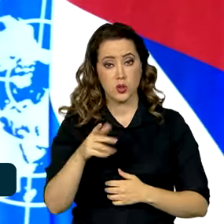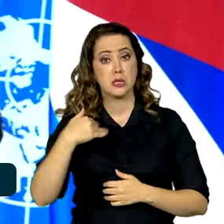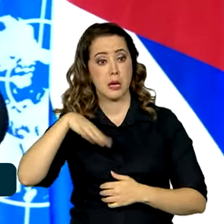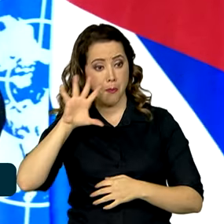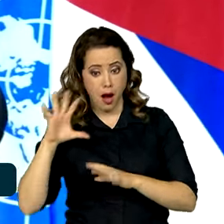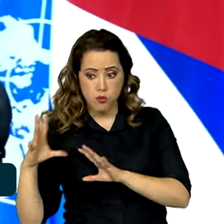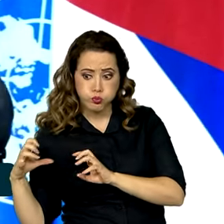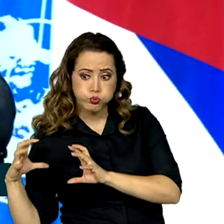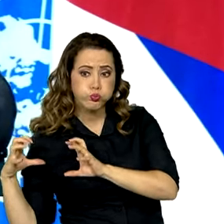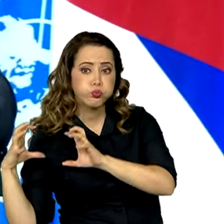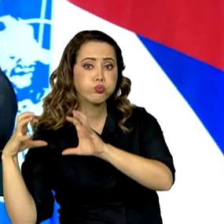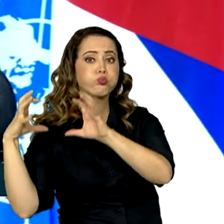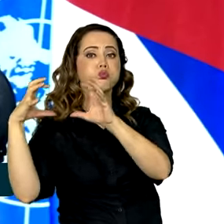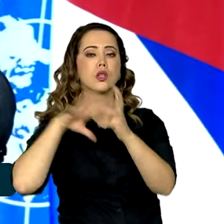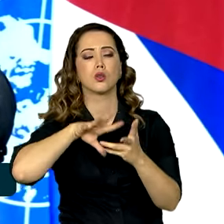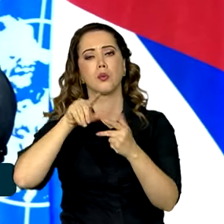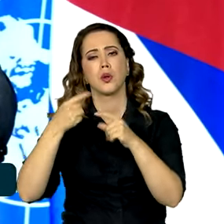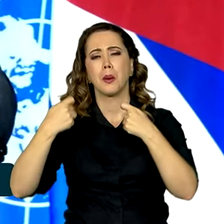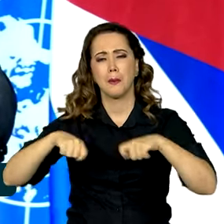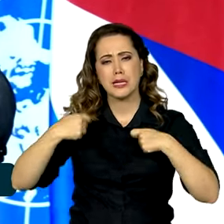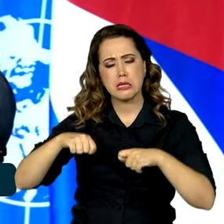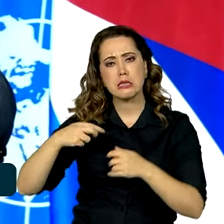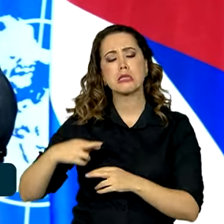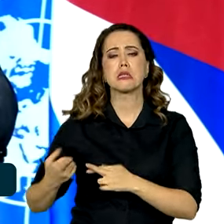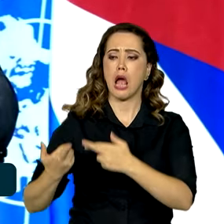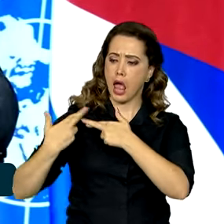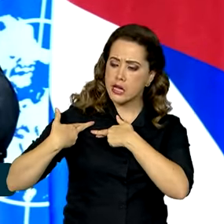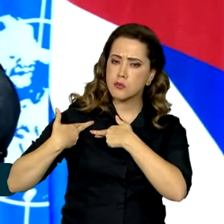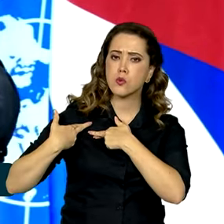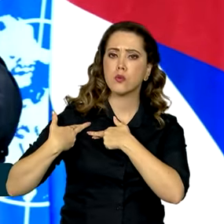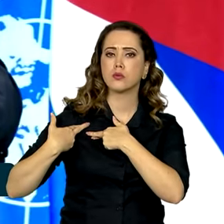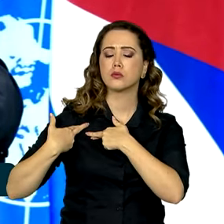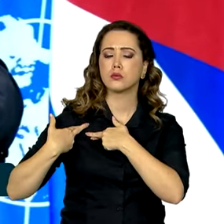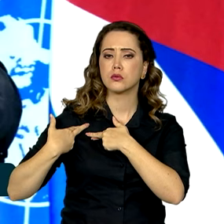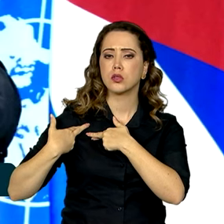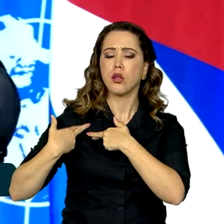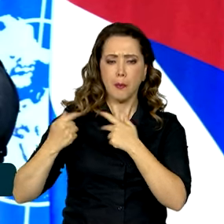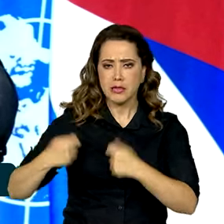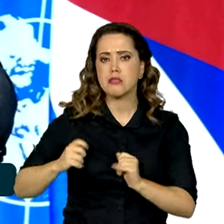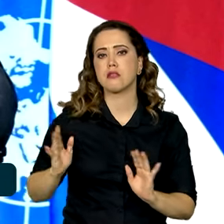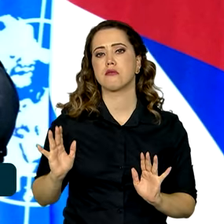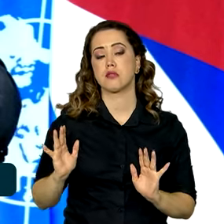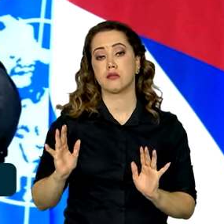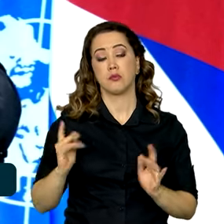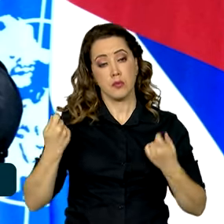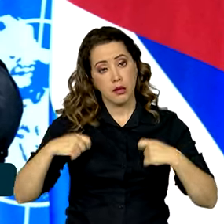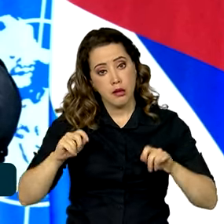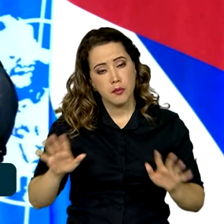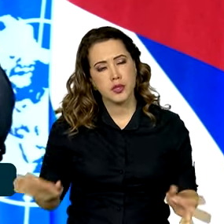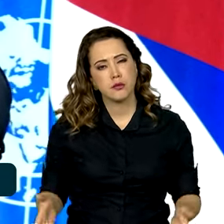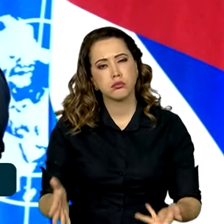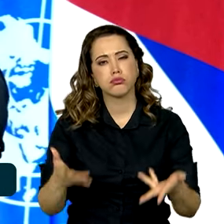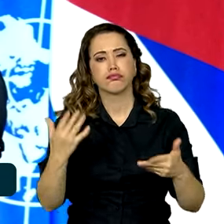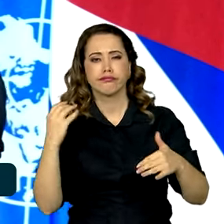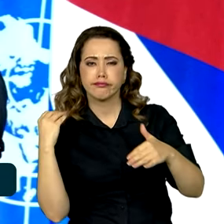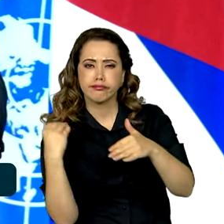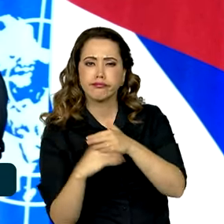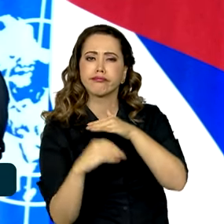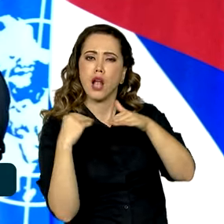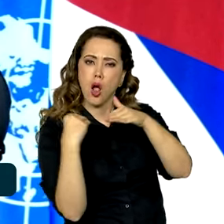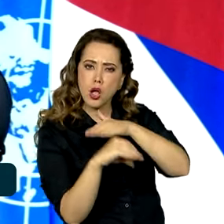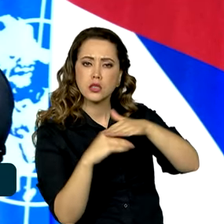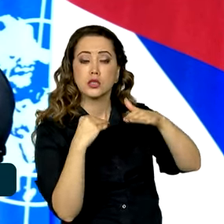para o aquecimento global arrem com sua responsabilidade. É necessário promover fluxos contínuos de